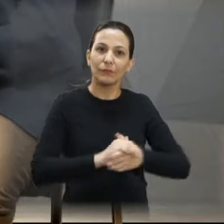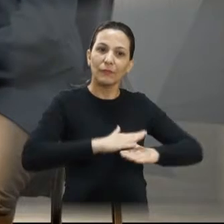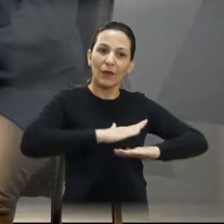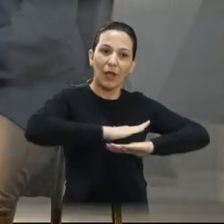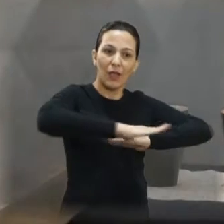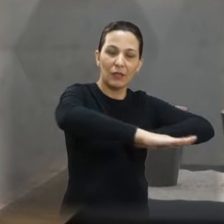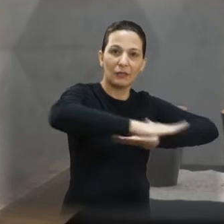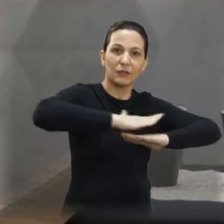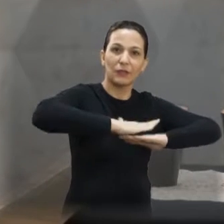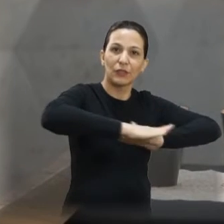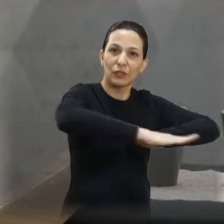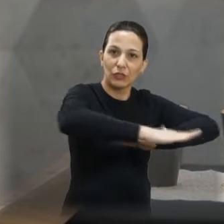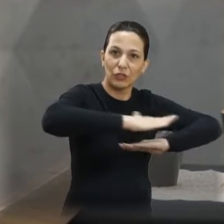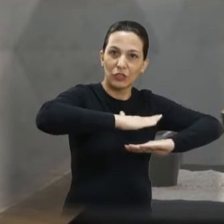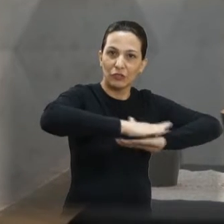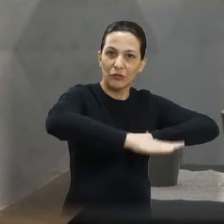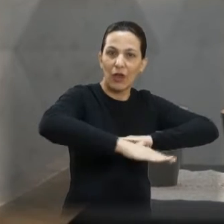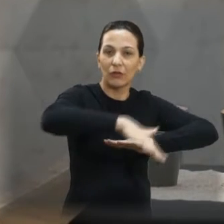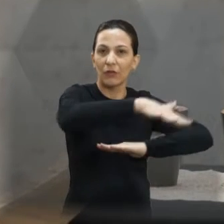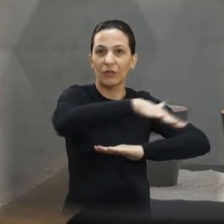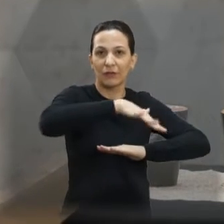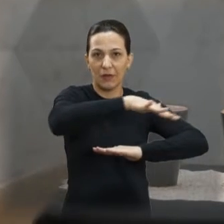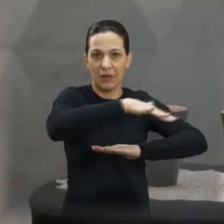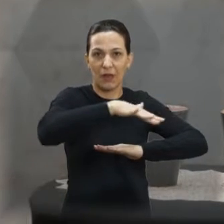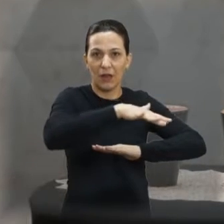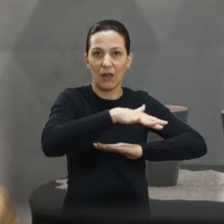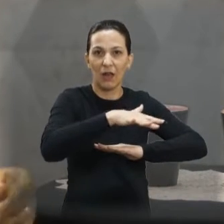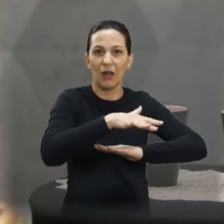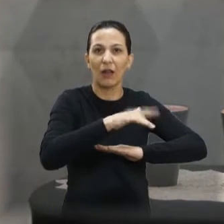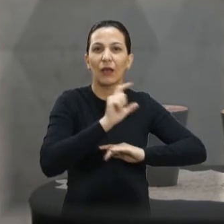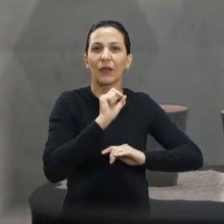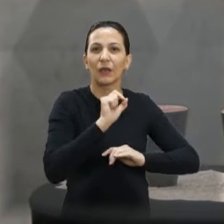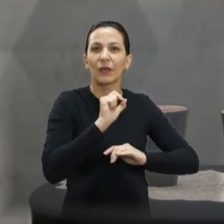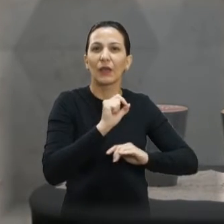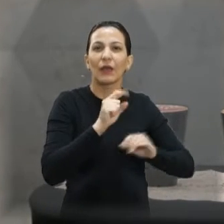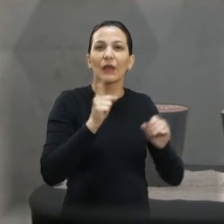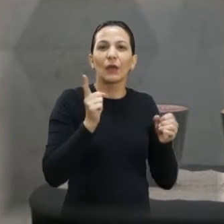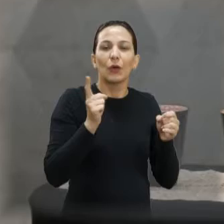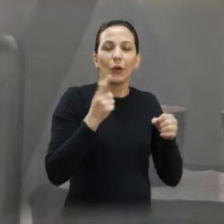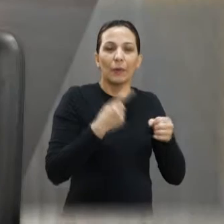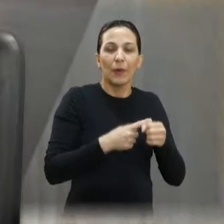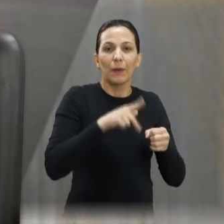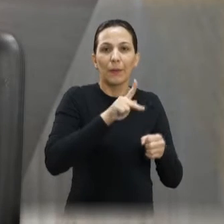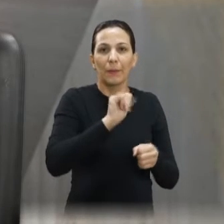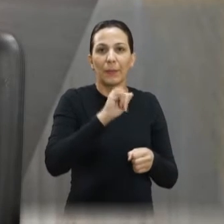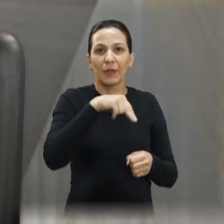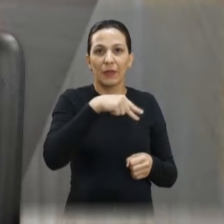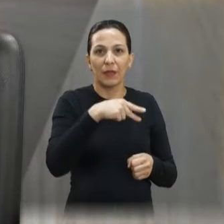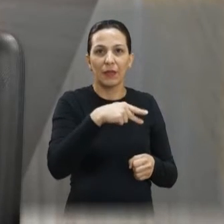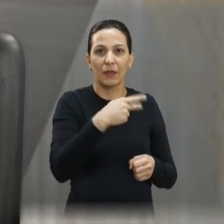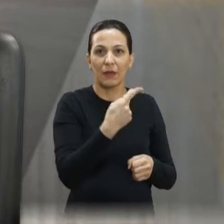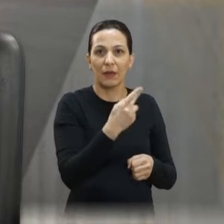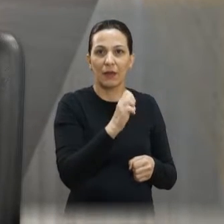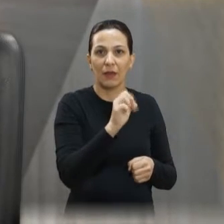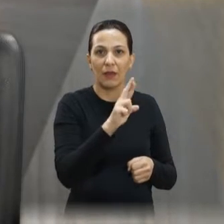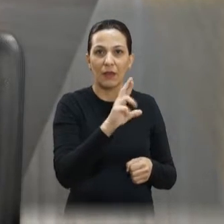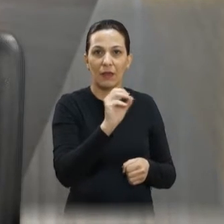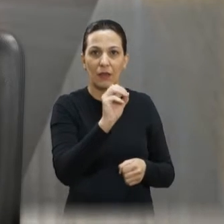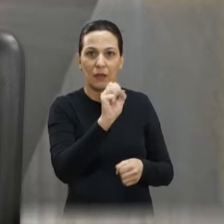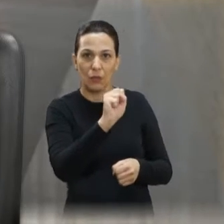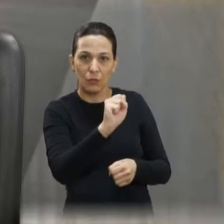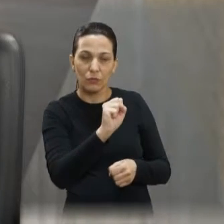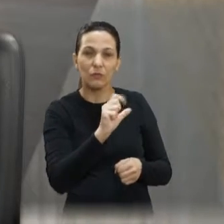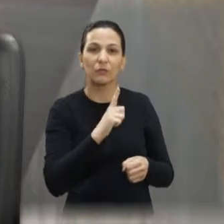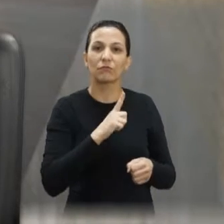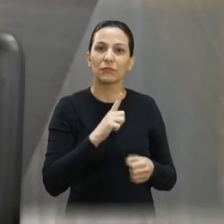na esquina da Avenida João dos Santos, paralelo com a Rua Zacarias, Altos de Pinheiros. Realmente, ali também, o Alto de